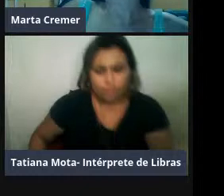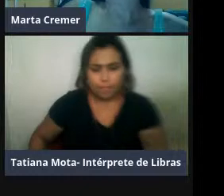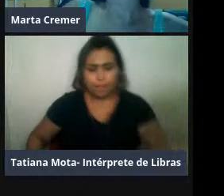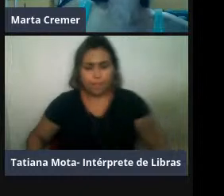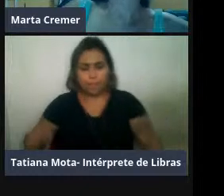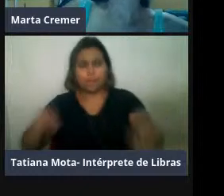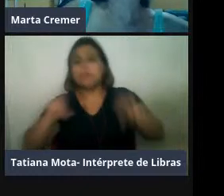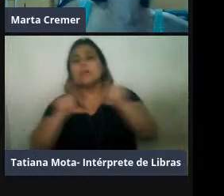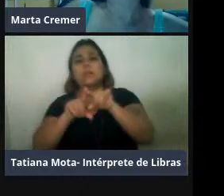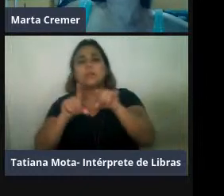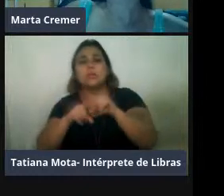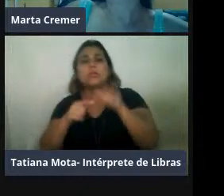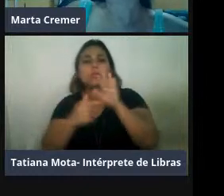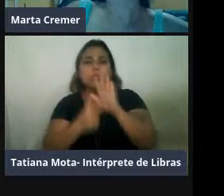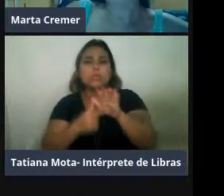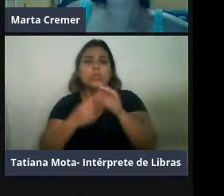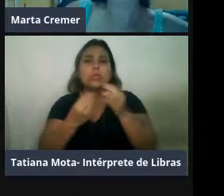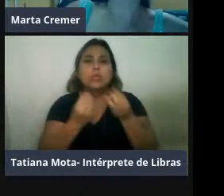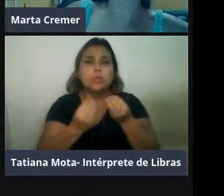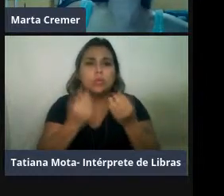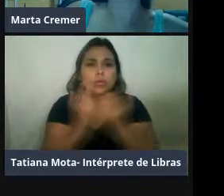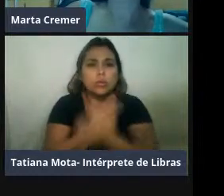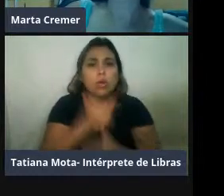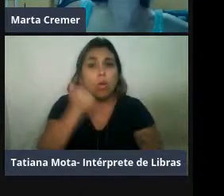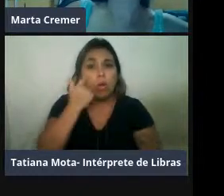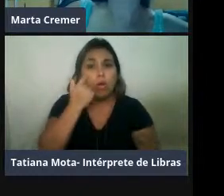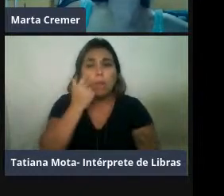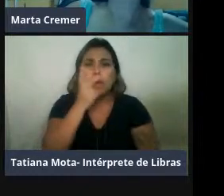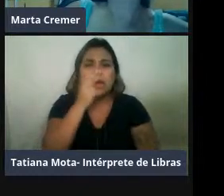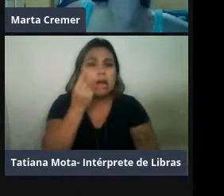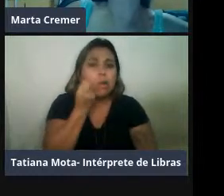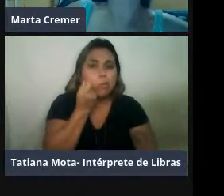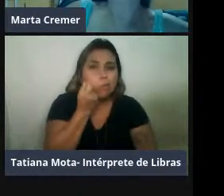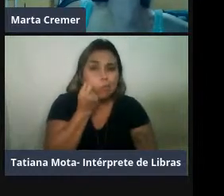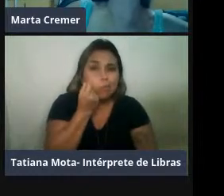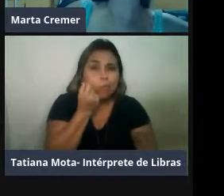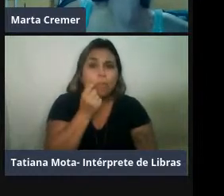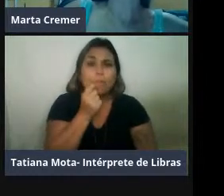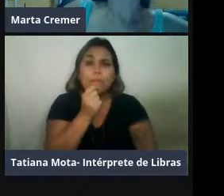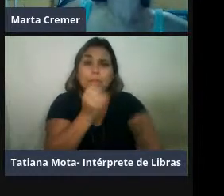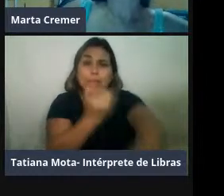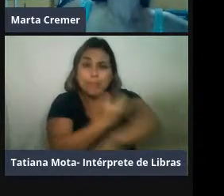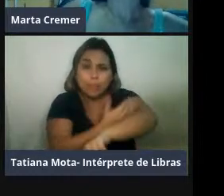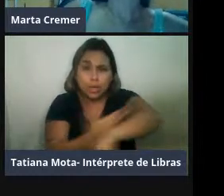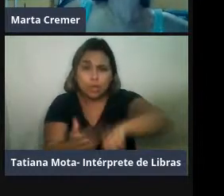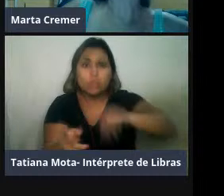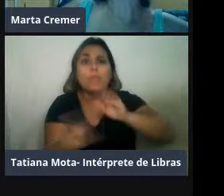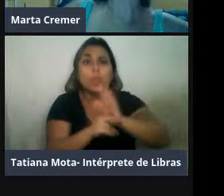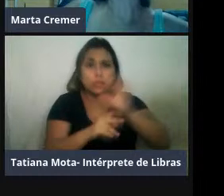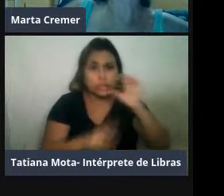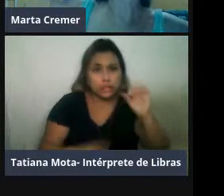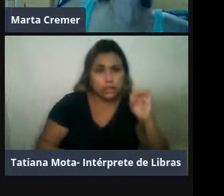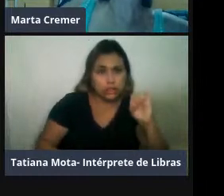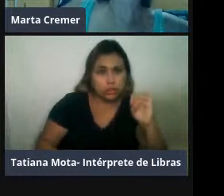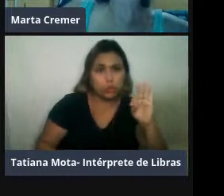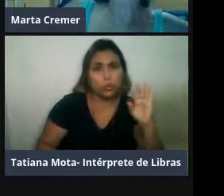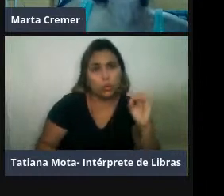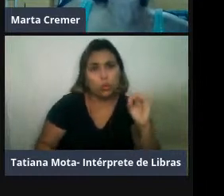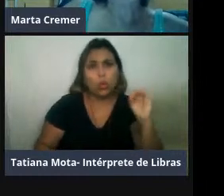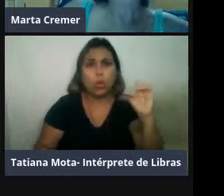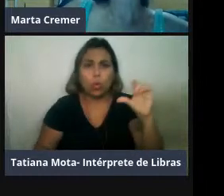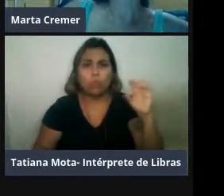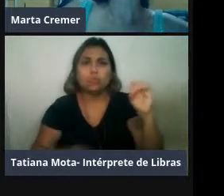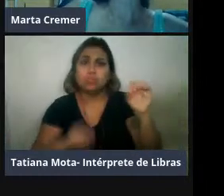o golfinho nariz de garrafa, chamado rato branco, da cetologia, uma das espécies mais estudadas, que tem uma distribuição bem